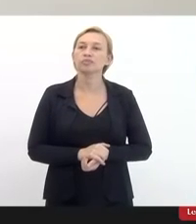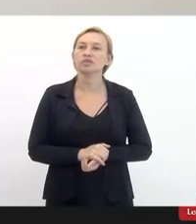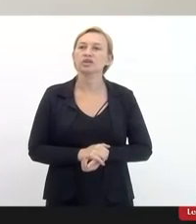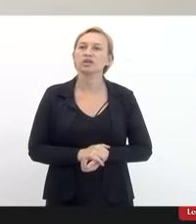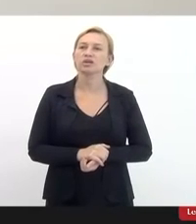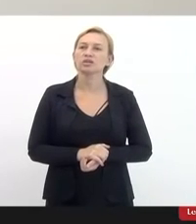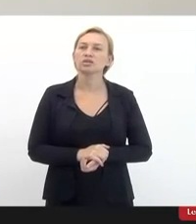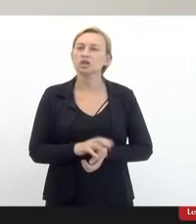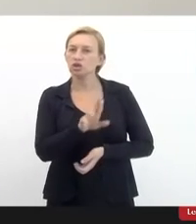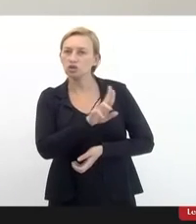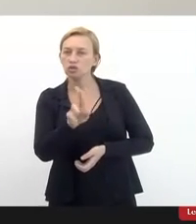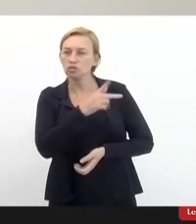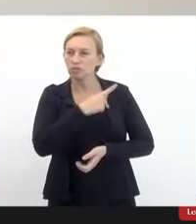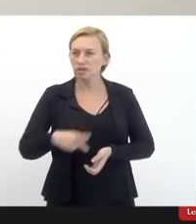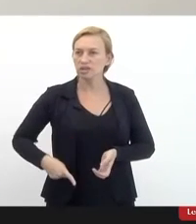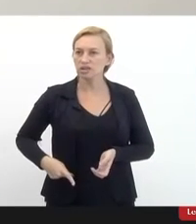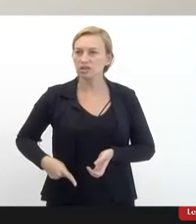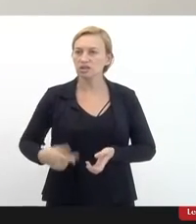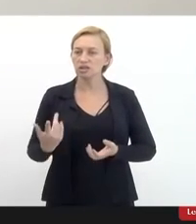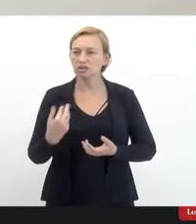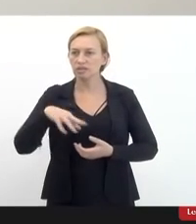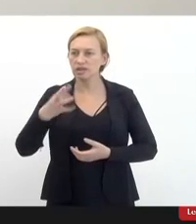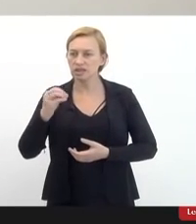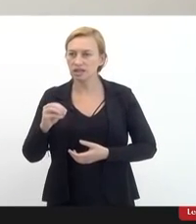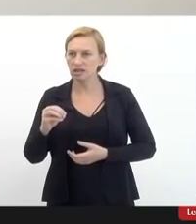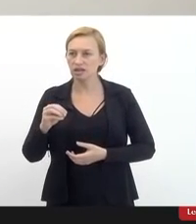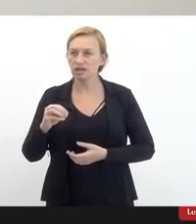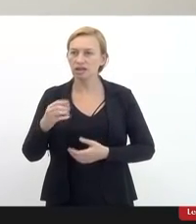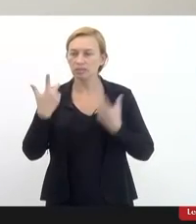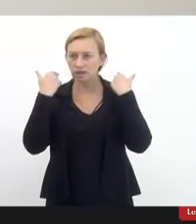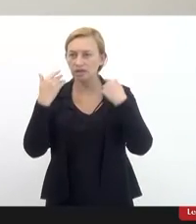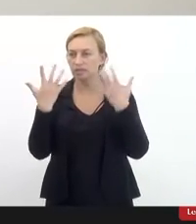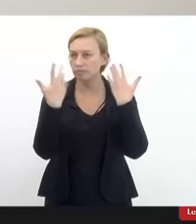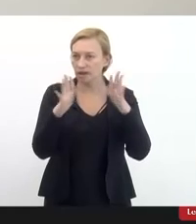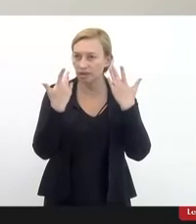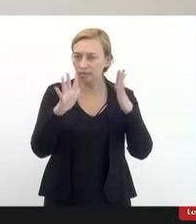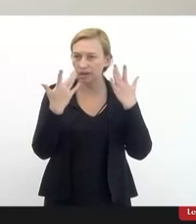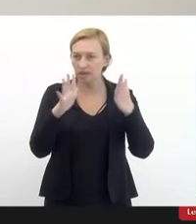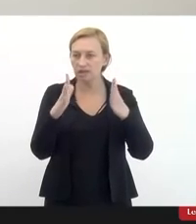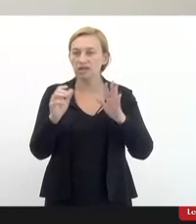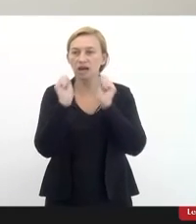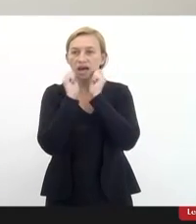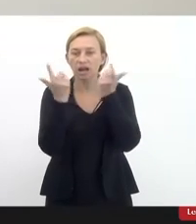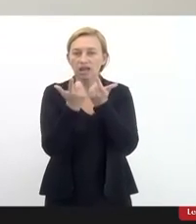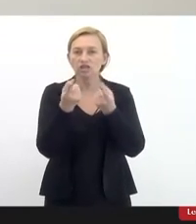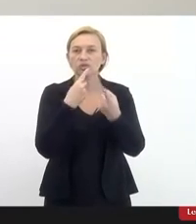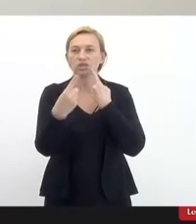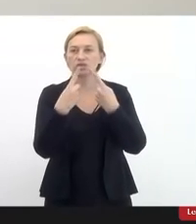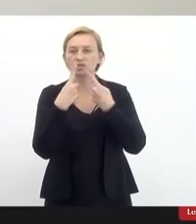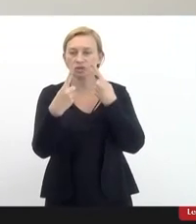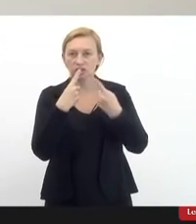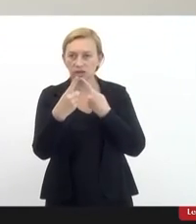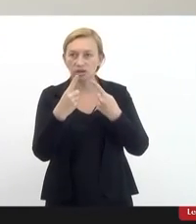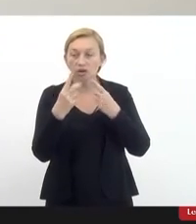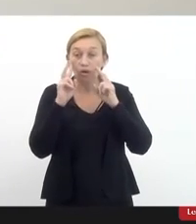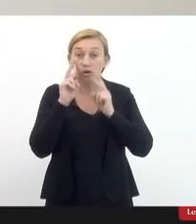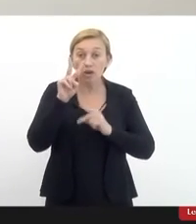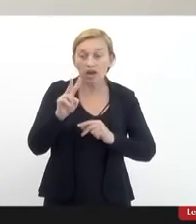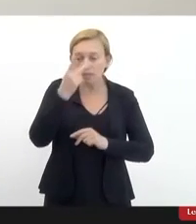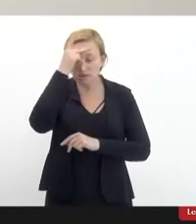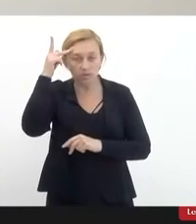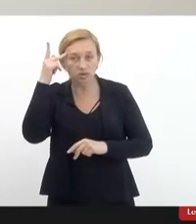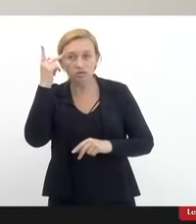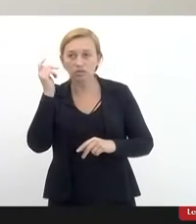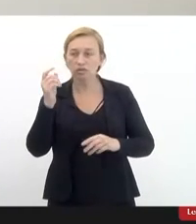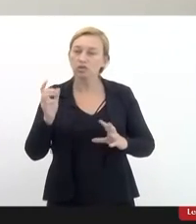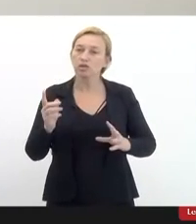no nome do seu presidente Marcelo Cabelereira e parabéns a Lerge por esse debate por mais uma vez olhar para as pessoas com